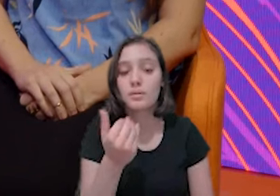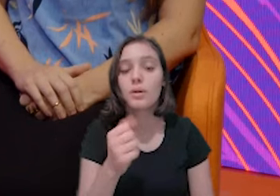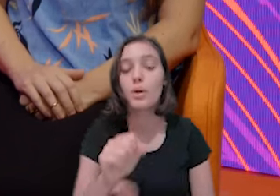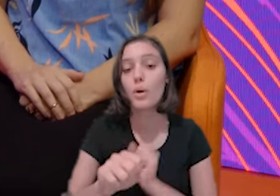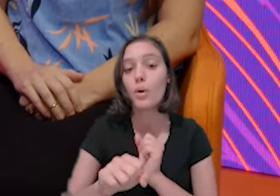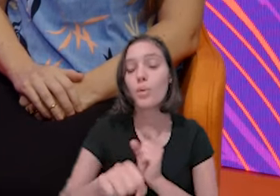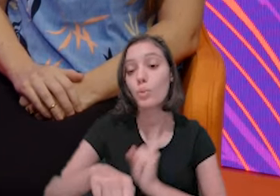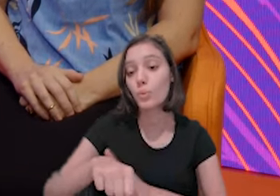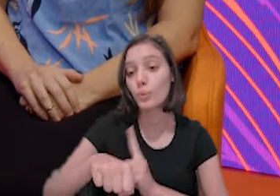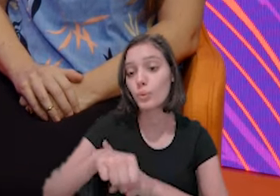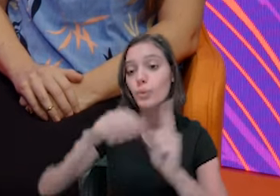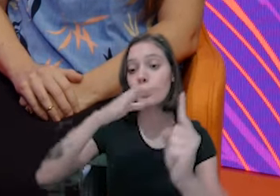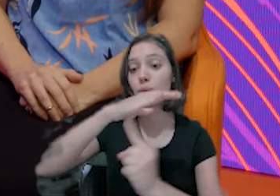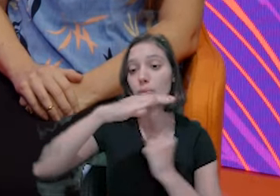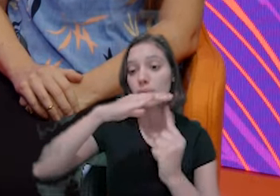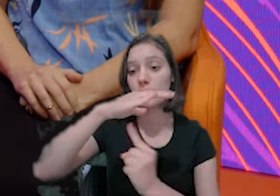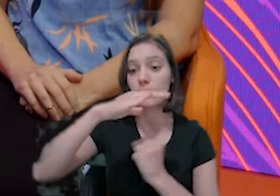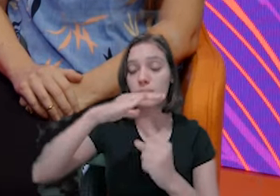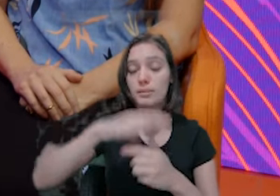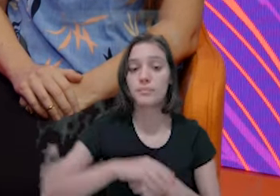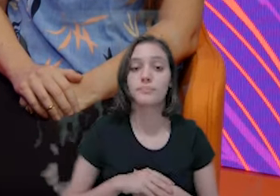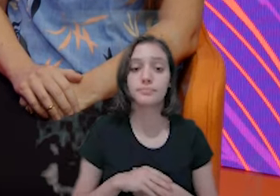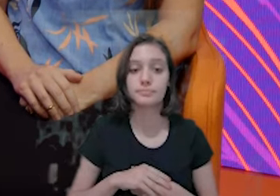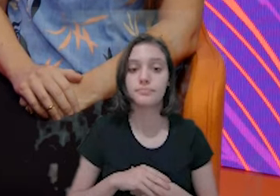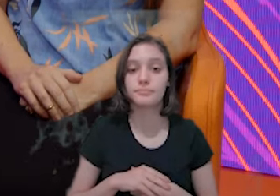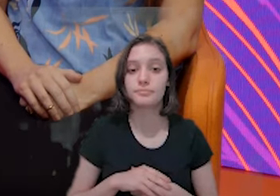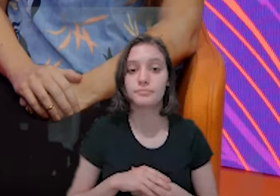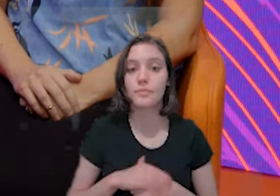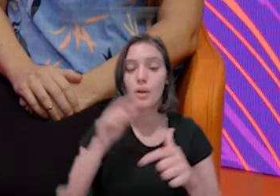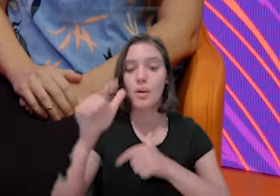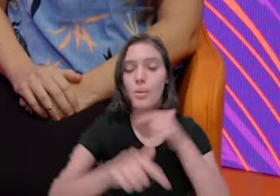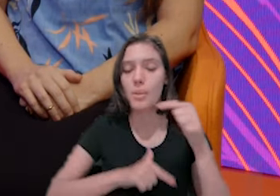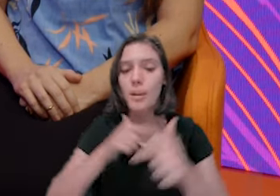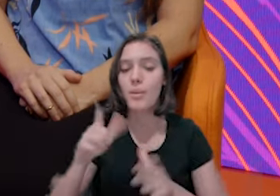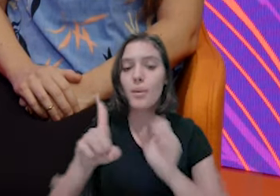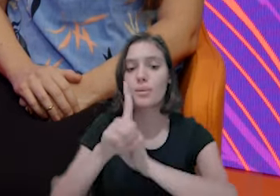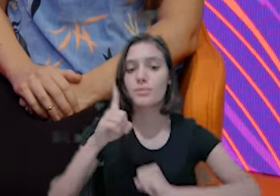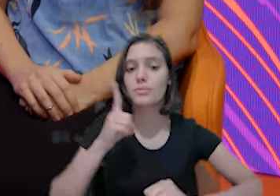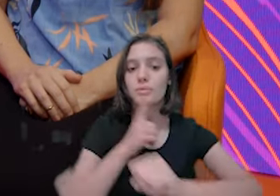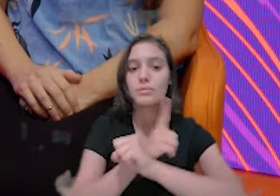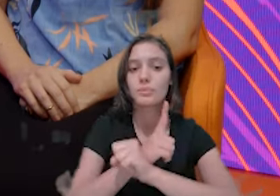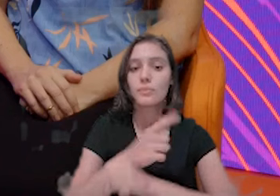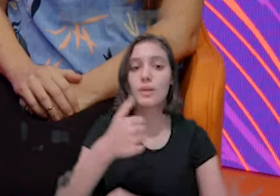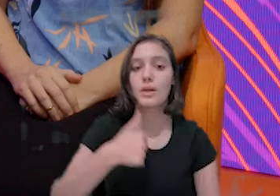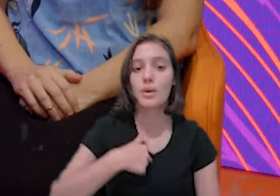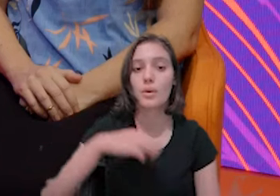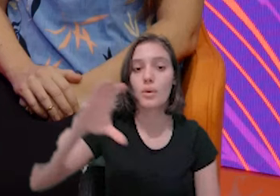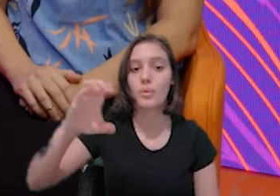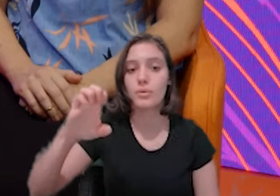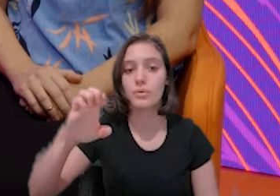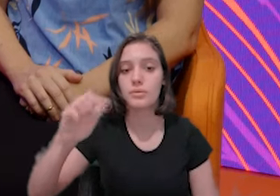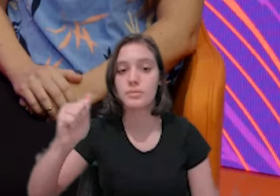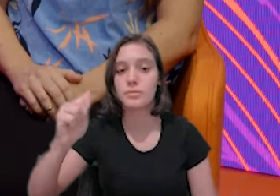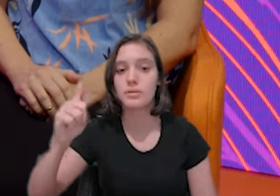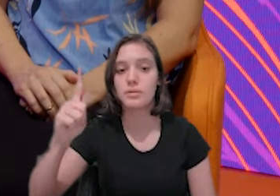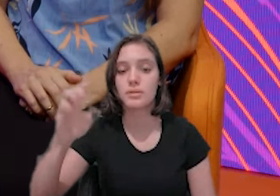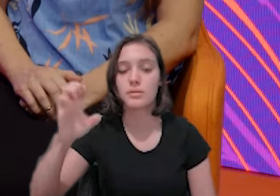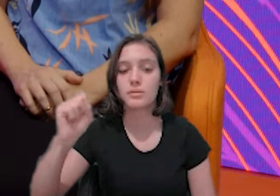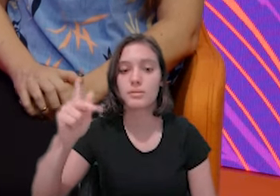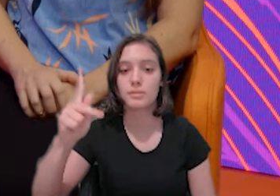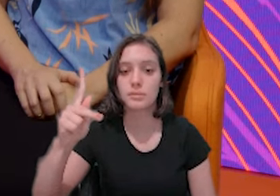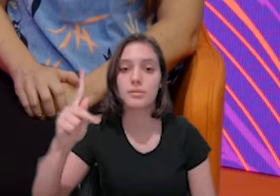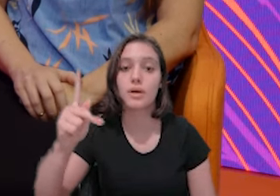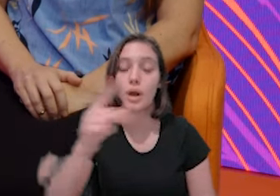tem. E o CEA GESP e o CEASA que brindam 4 toneladas no mês e nós conseguimos ajudar as pessoas, as famílias lá